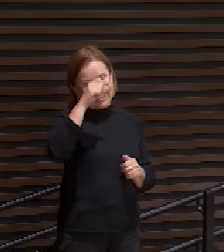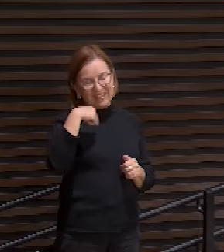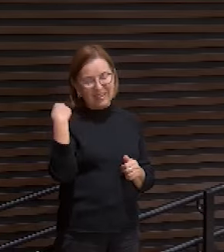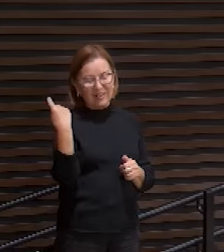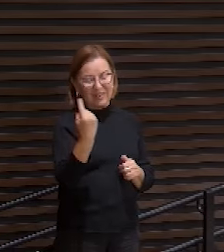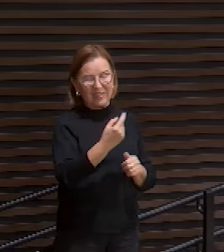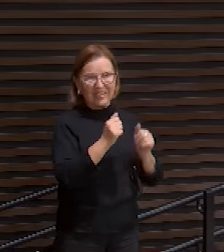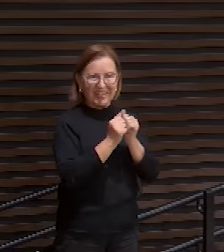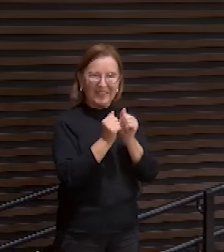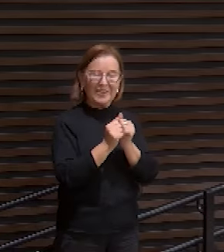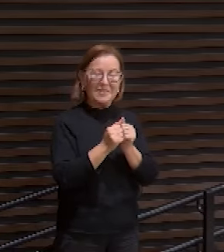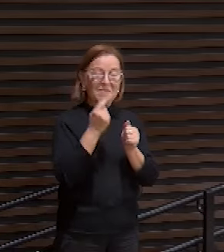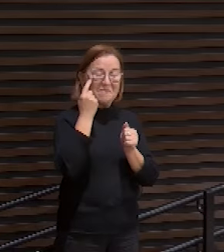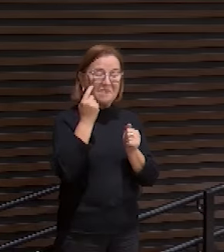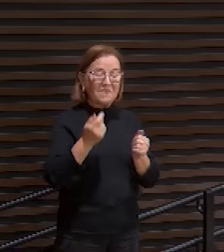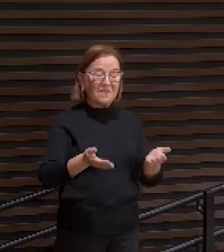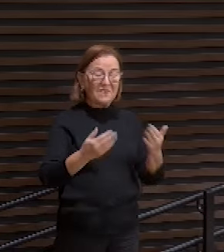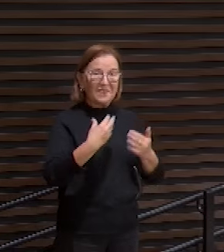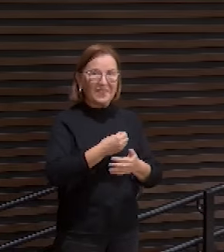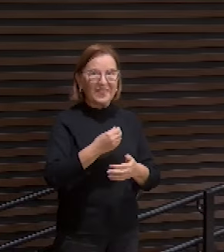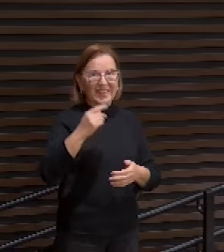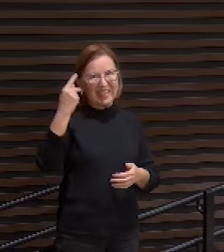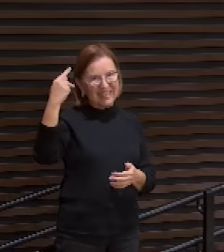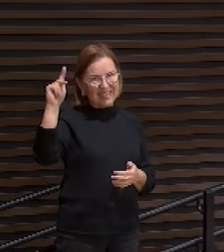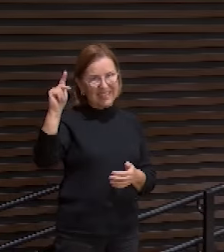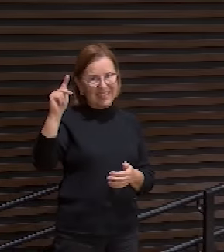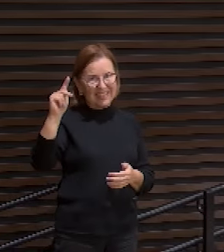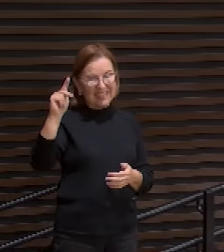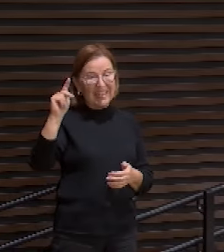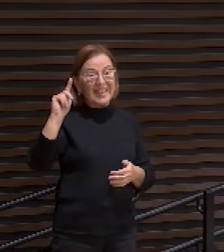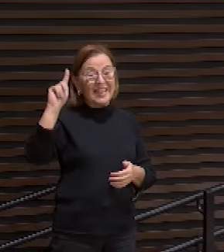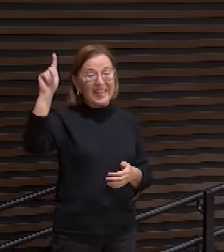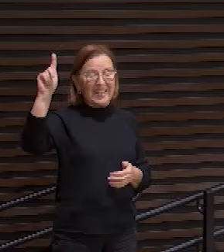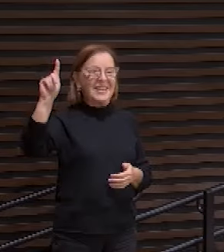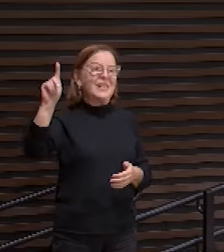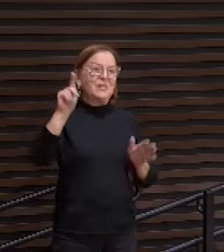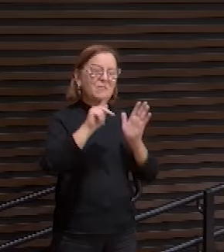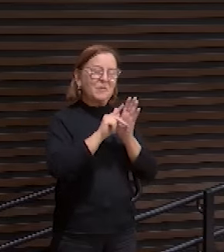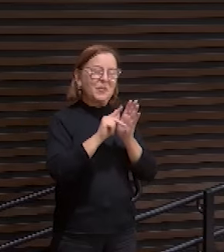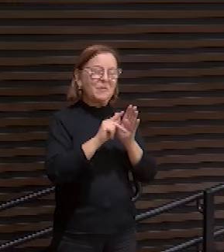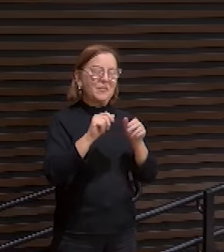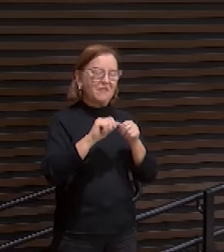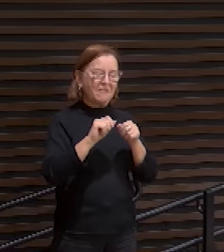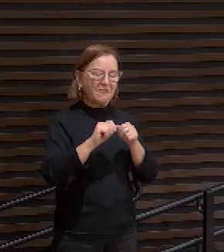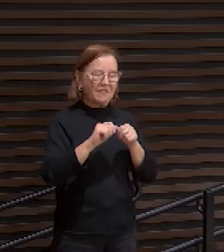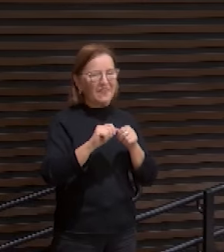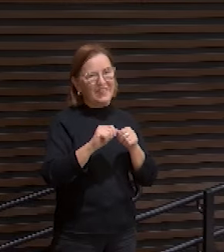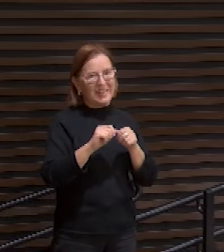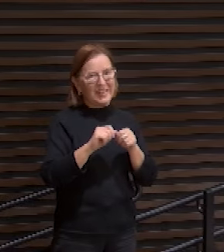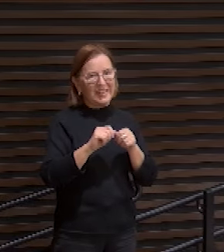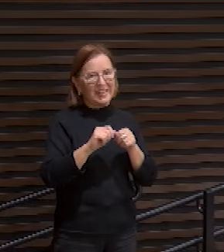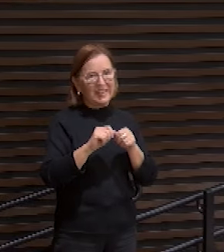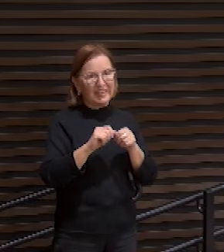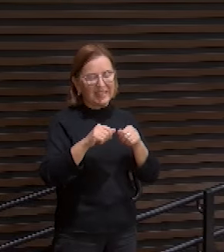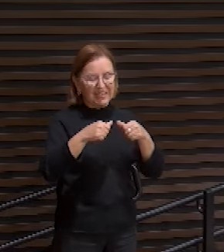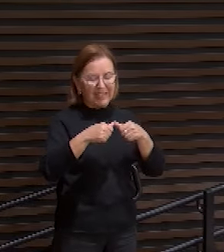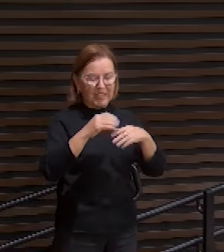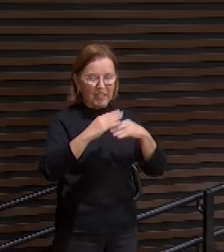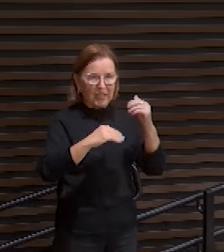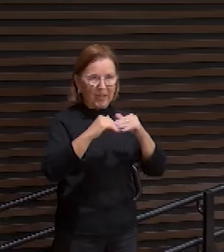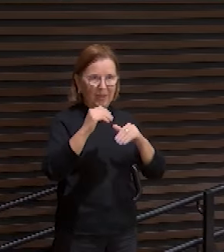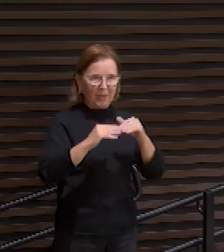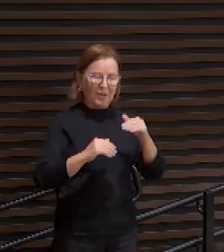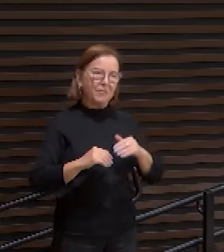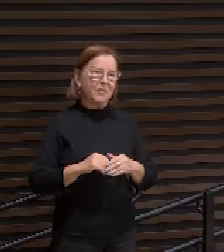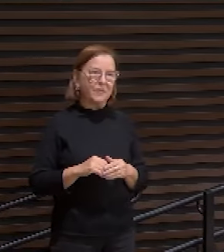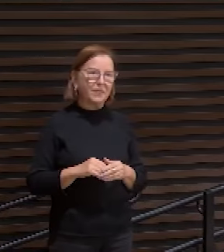vida dEle. Ele assemelha a palavra dEle. Ele mesmo faz isso. Ele assemelha a palavra dEle à chuva. Dizendo que da mesma